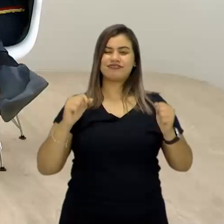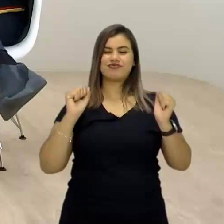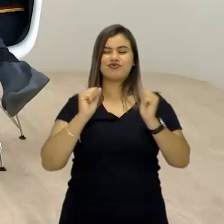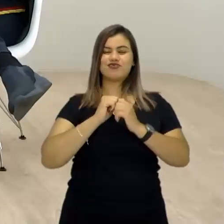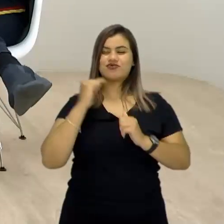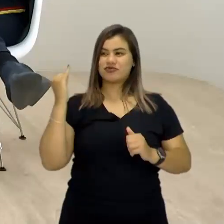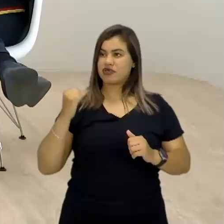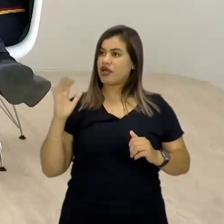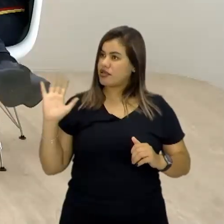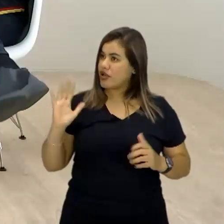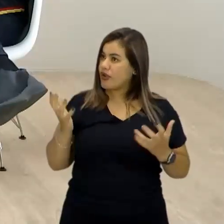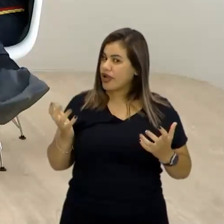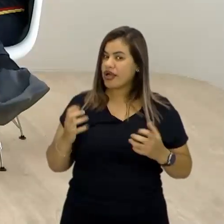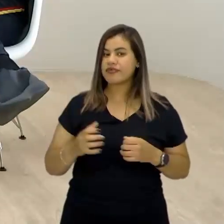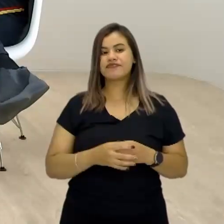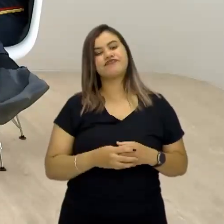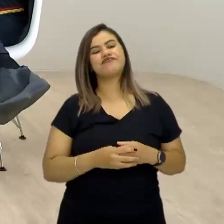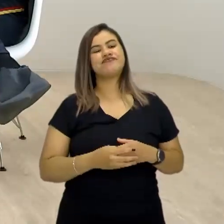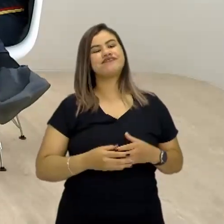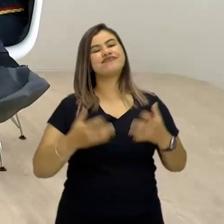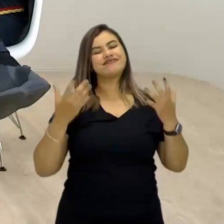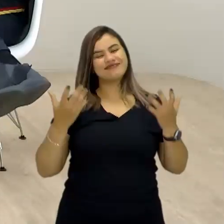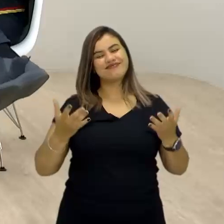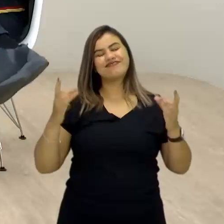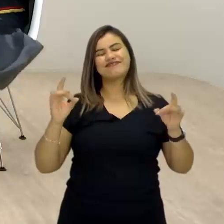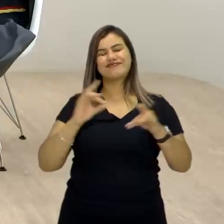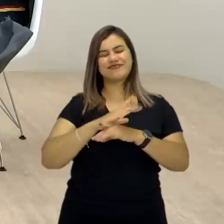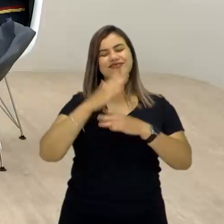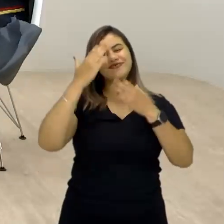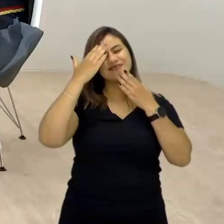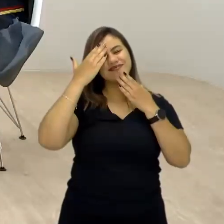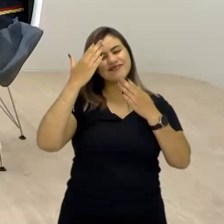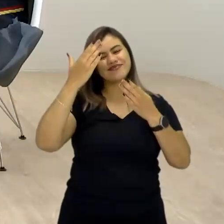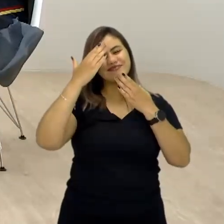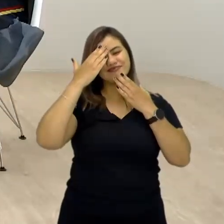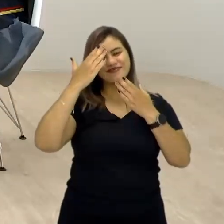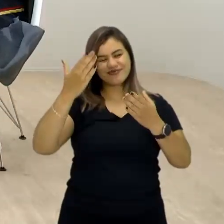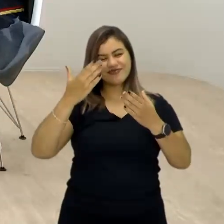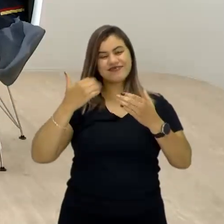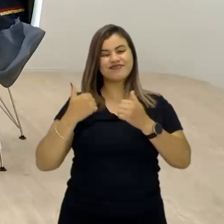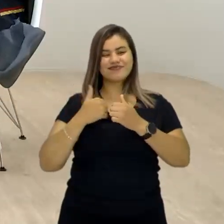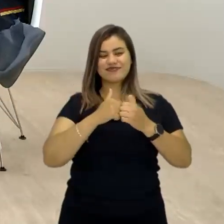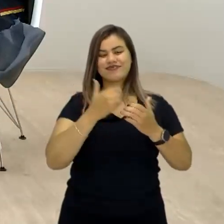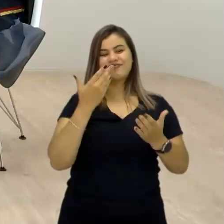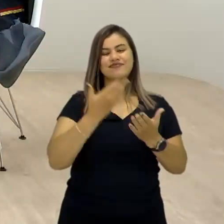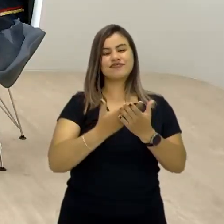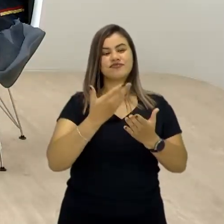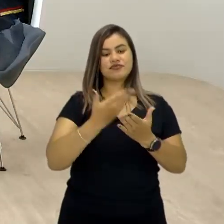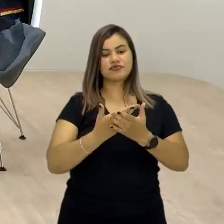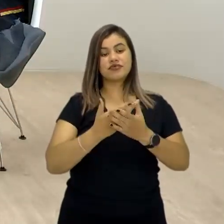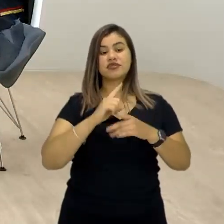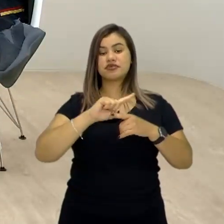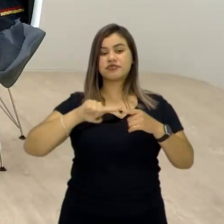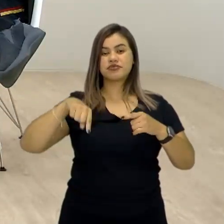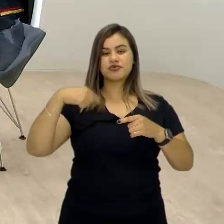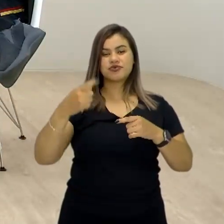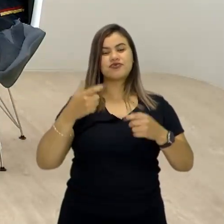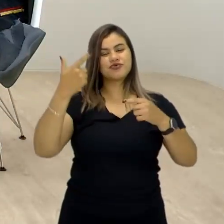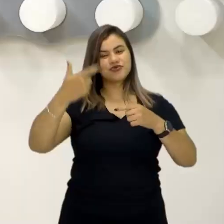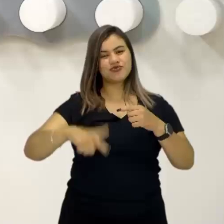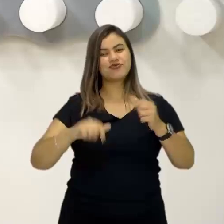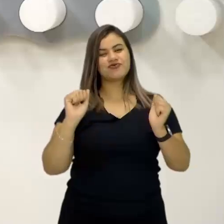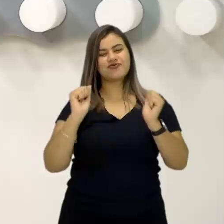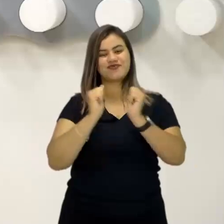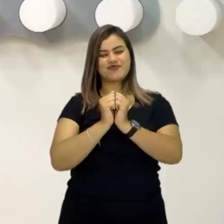quer se despedir, Jennifer? Não, gente, é isso. Muitíssimo obrigada pelo acompanhamento da aula. Na próxima semana estaremos juntos